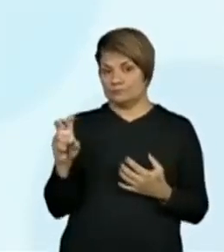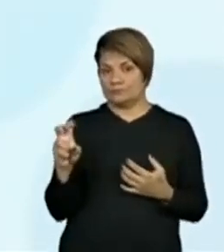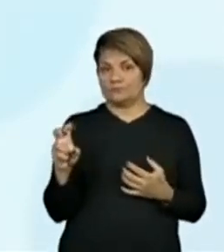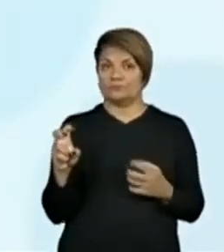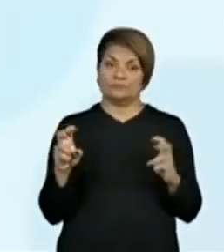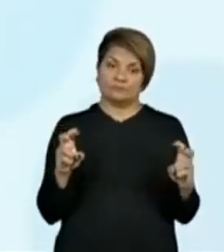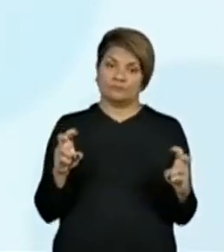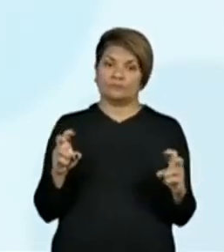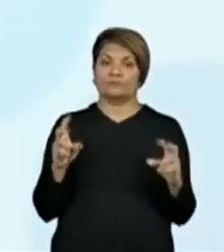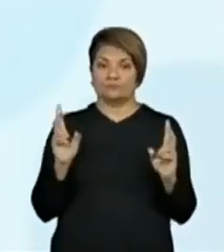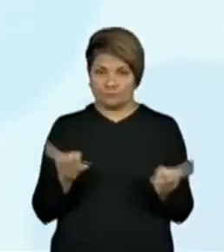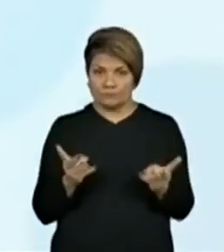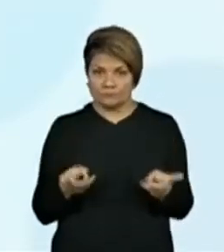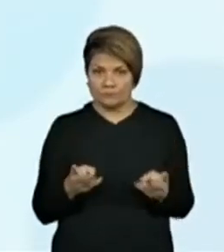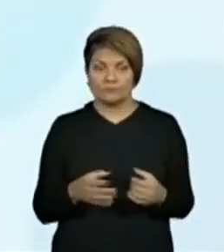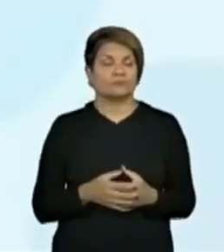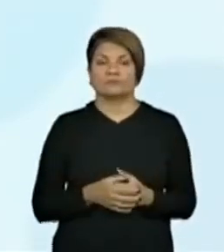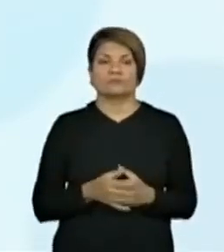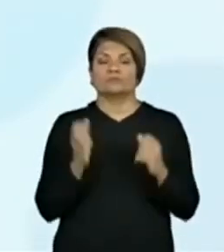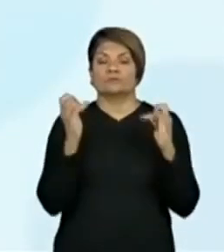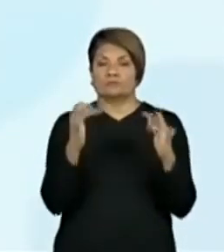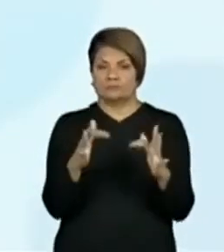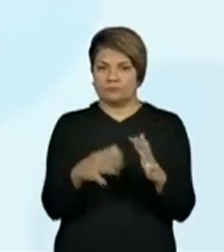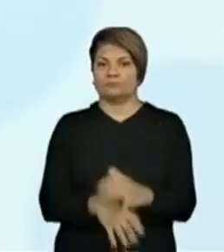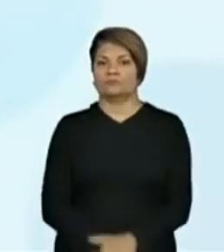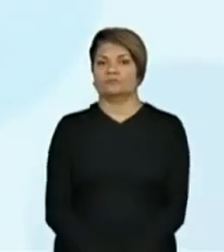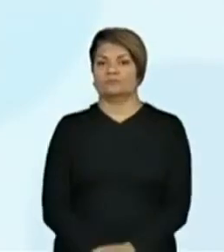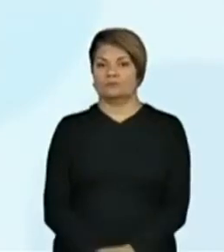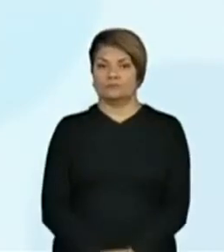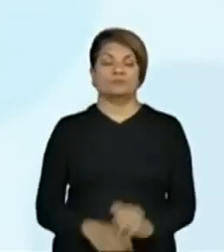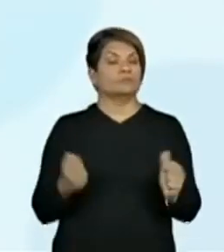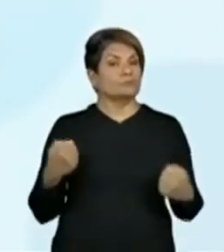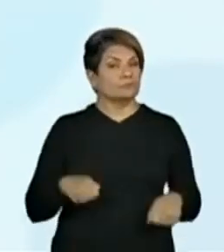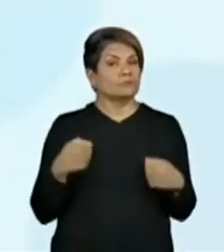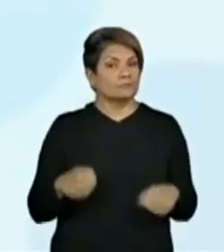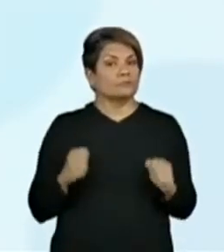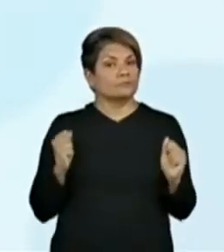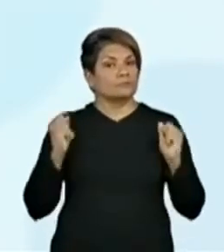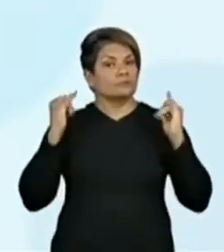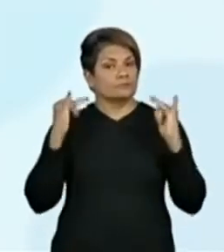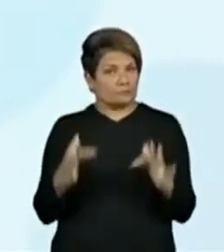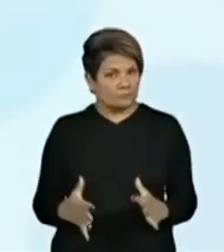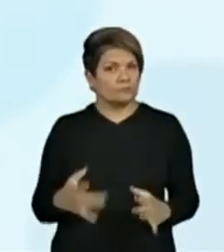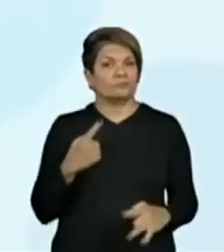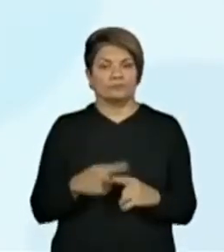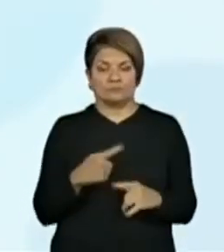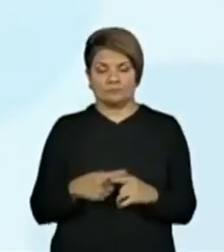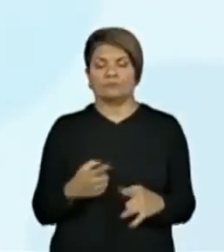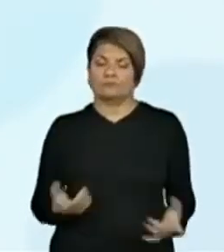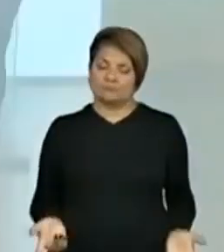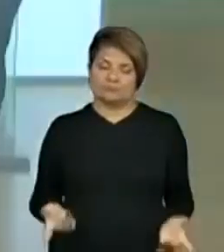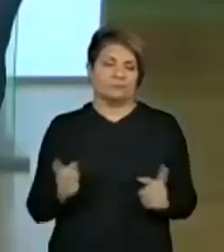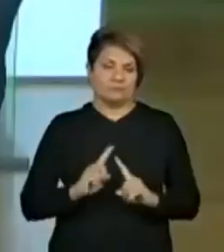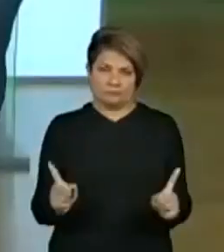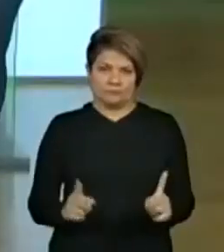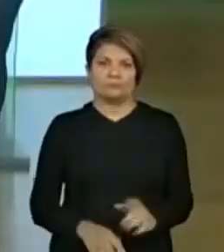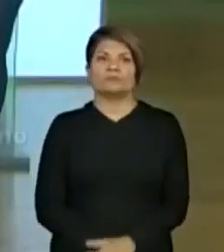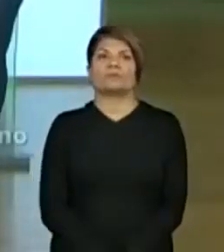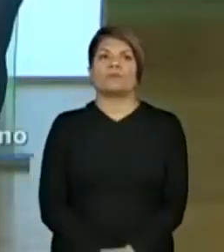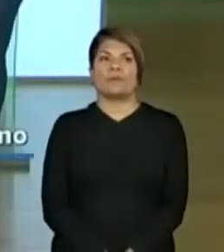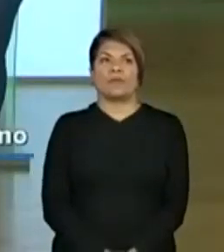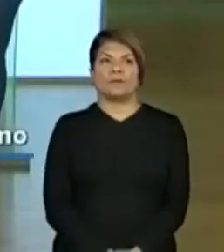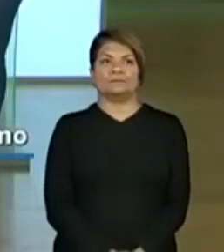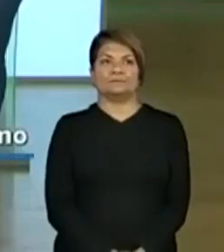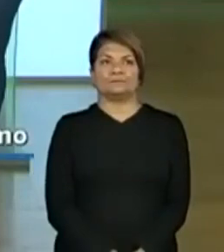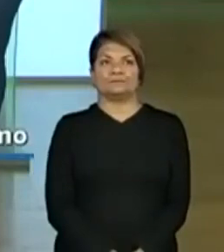Não. Não. Justifique a sua resposta. Então, vamos explicar o porquê do O porquê não, tá bom?